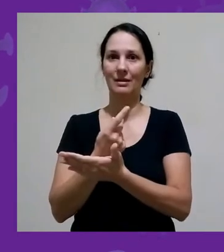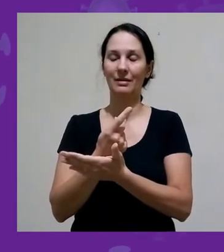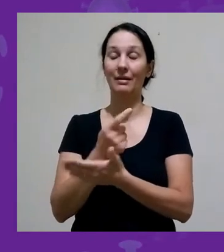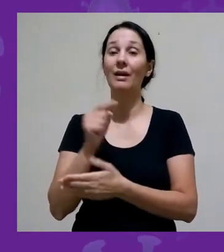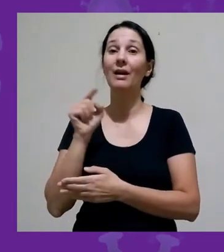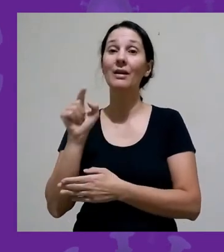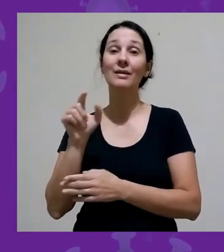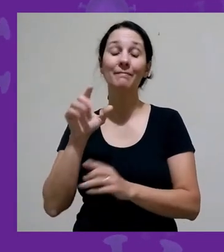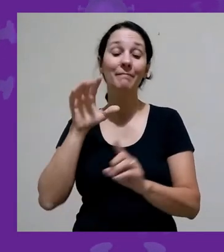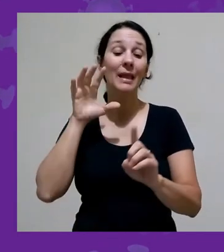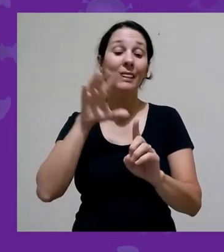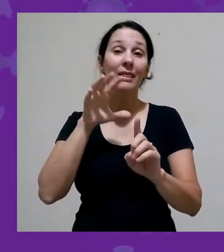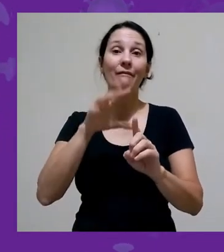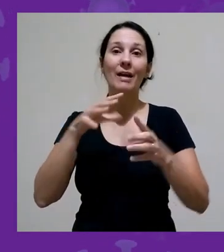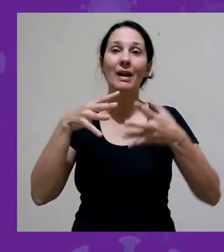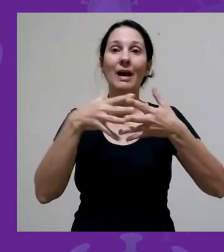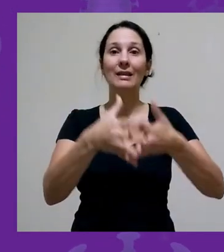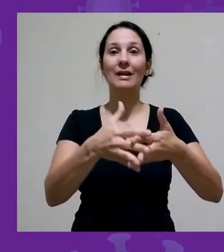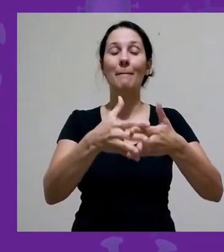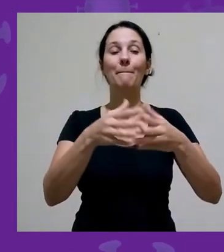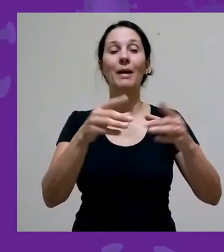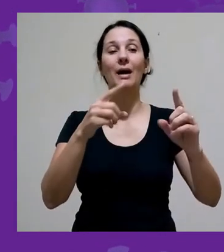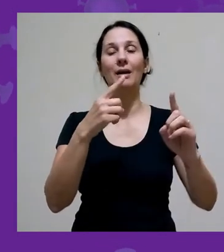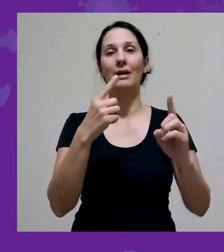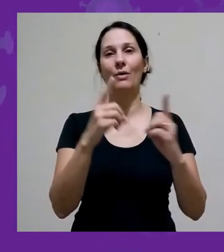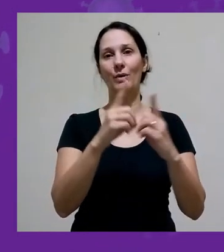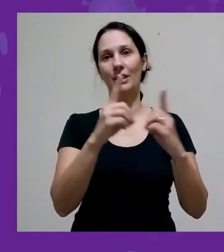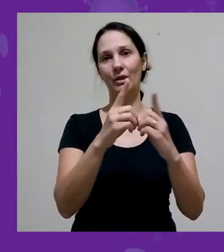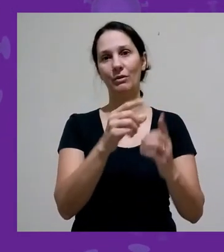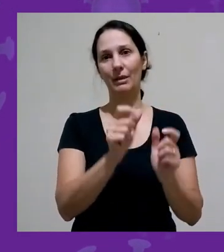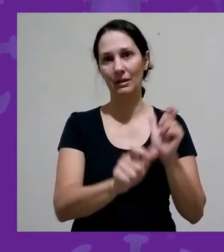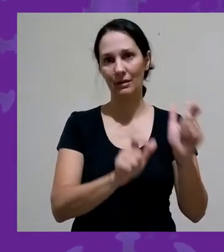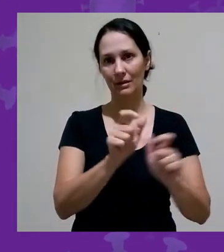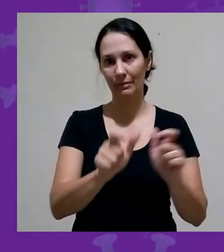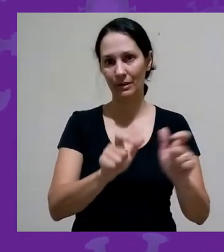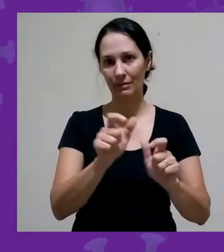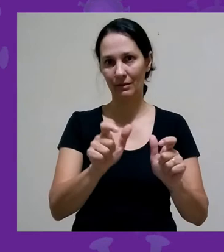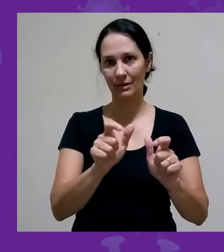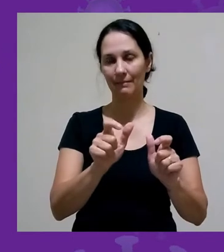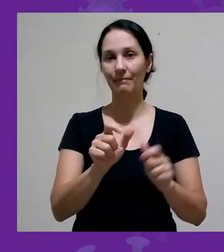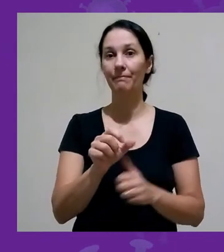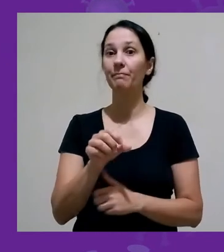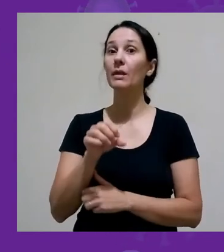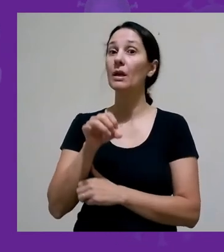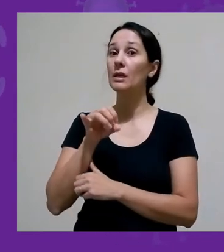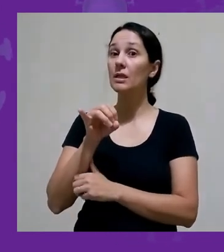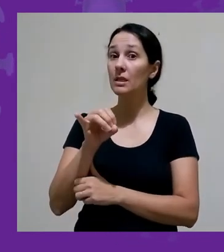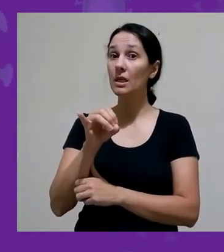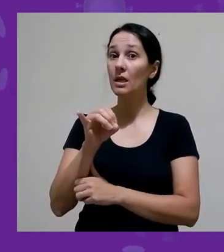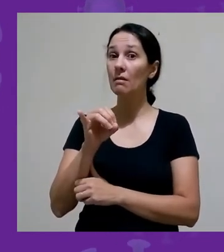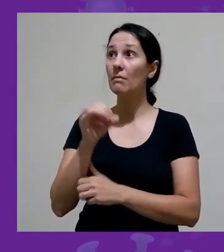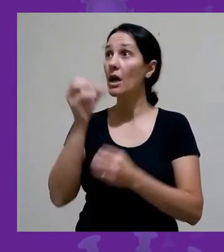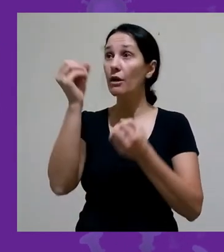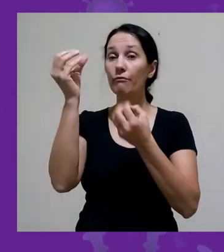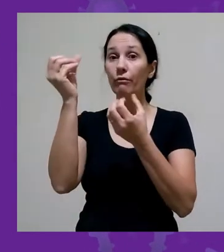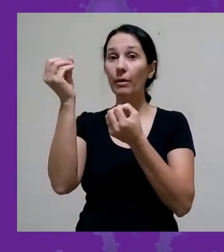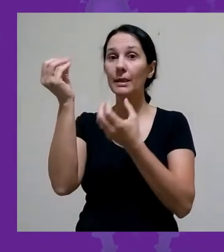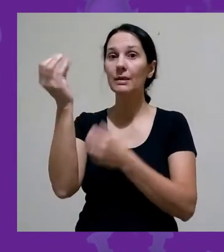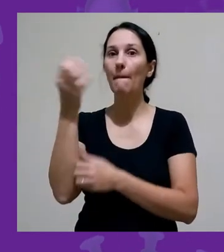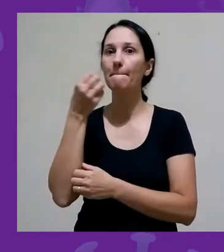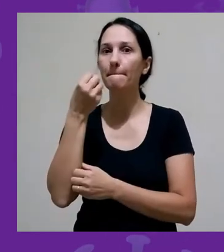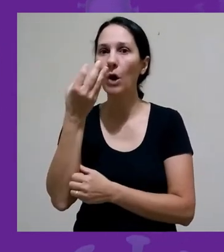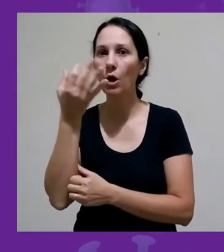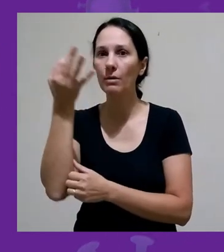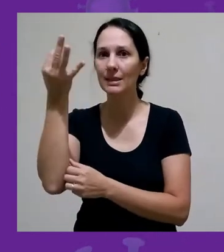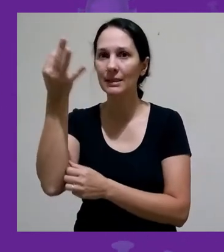repercute no atendimento aos pacientes, no cuidado das pessoas, aquém do que poderia ser se o